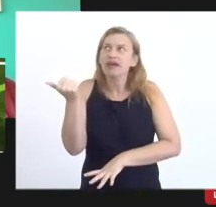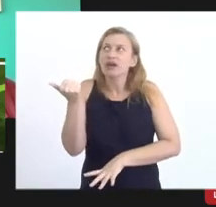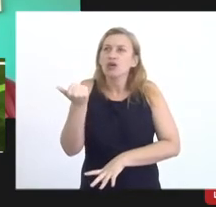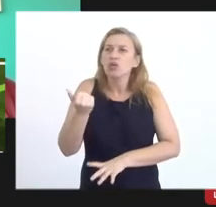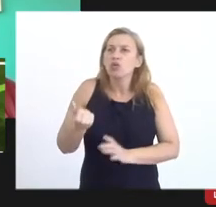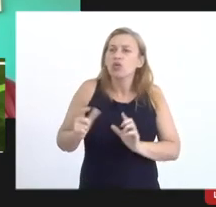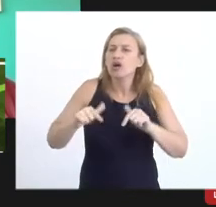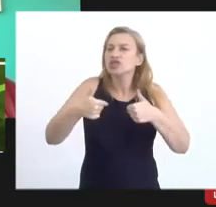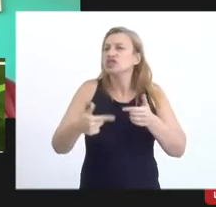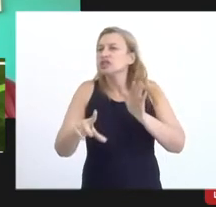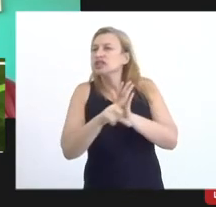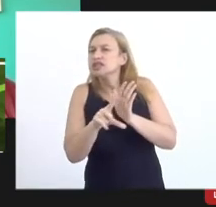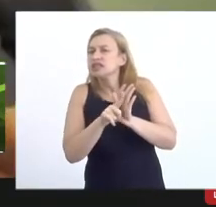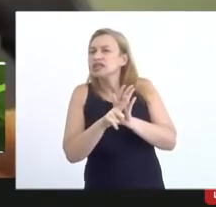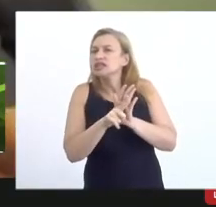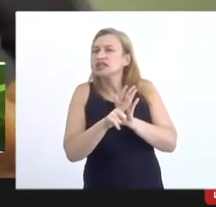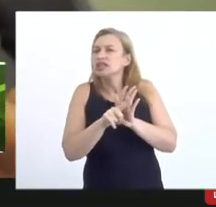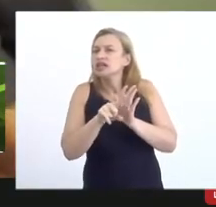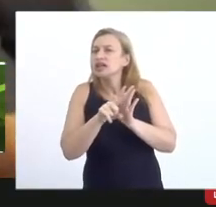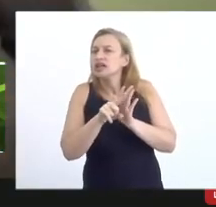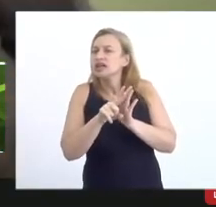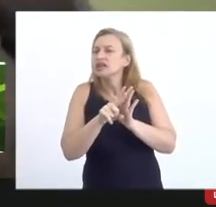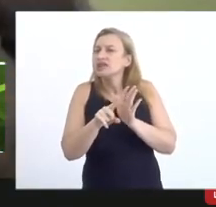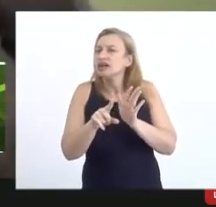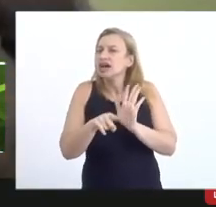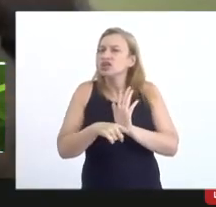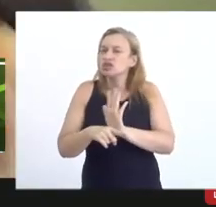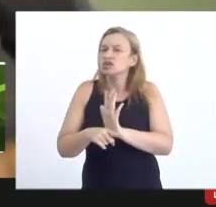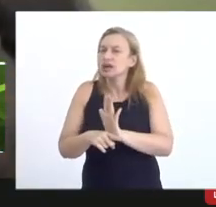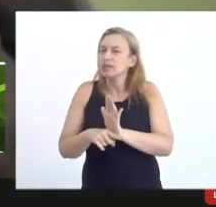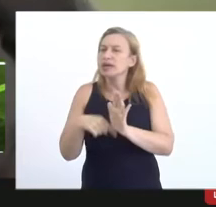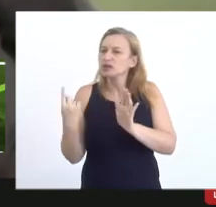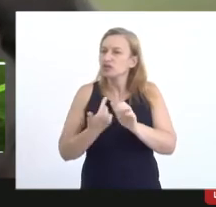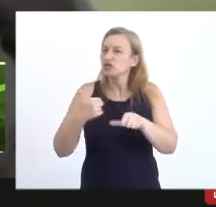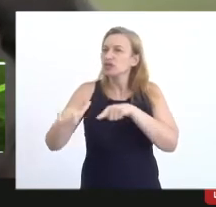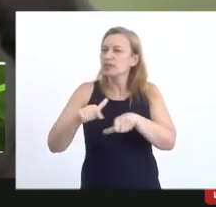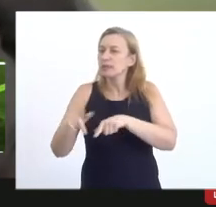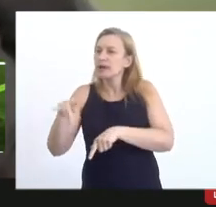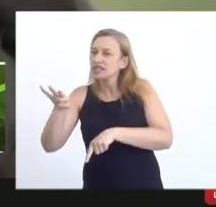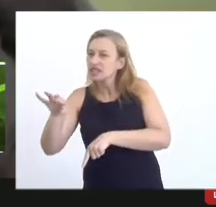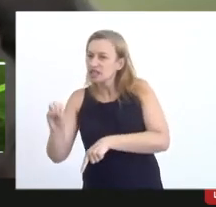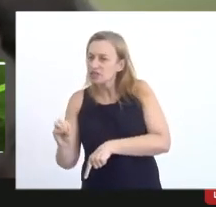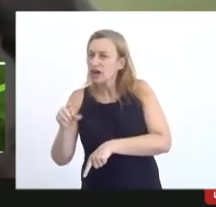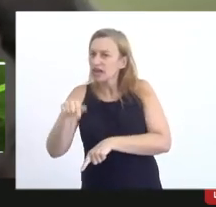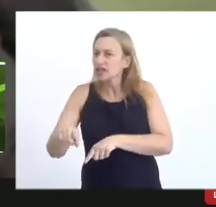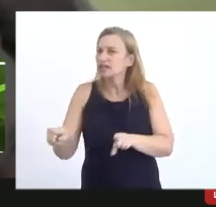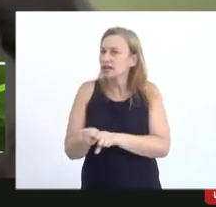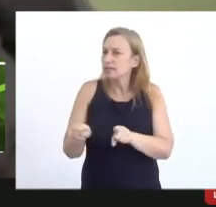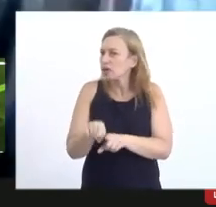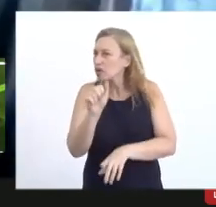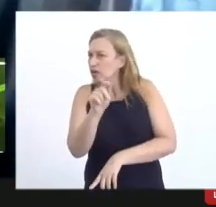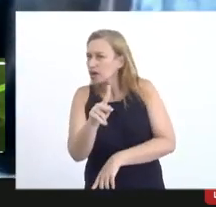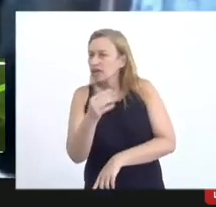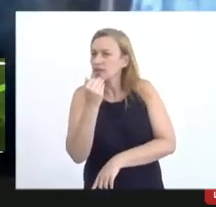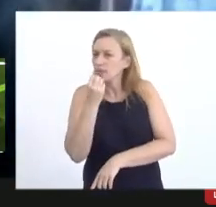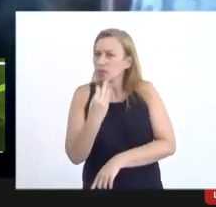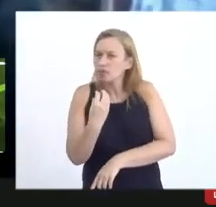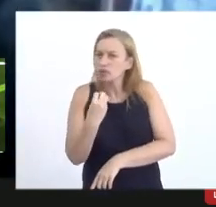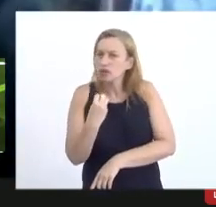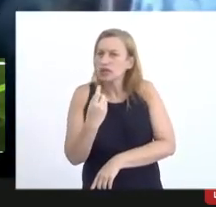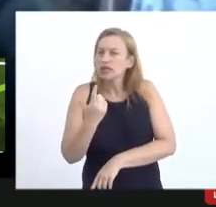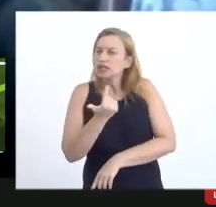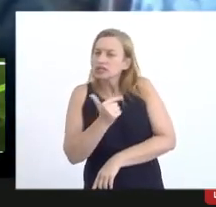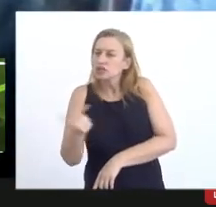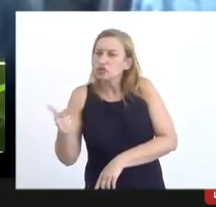efeito dessa lei se ela retroage pra gente poder trabalhar com o passivo que a gente tem aqui também tá bom vai retroagir se não